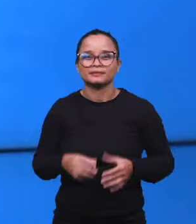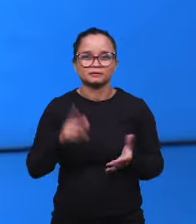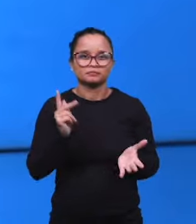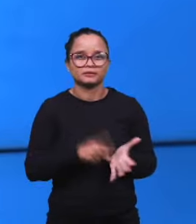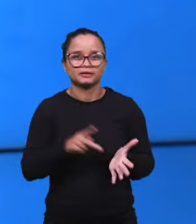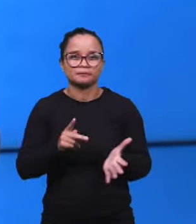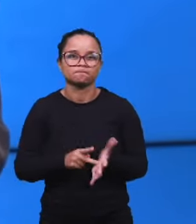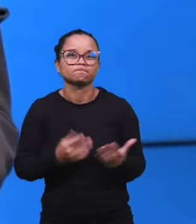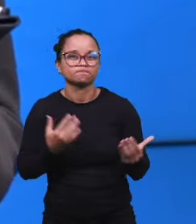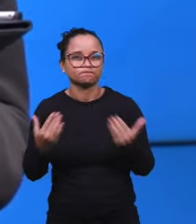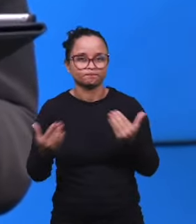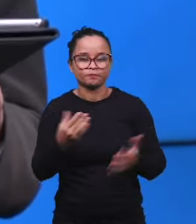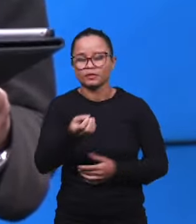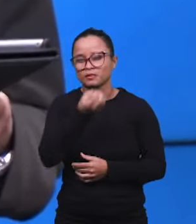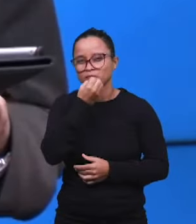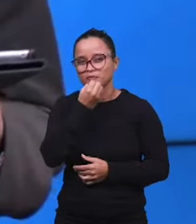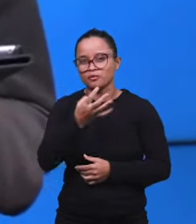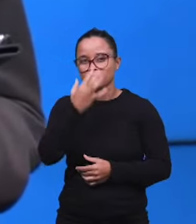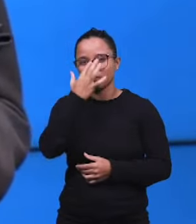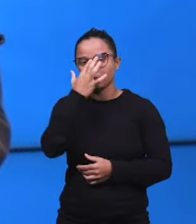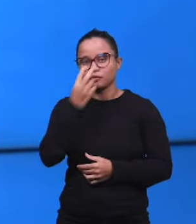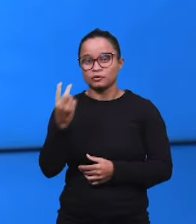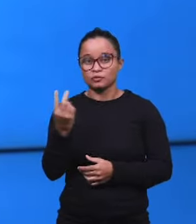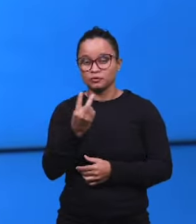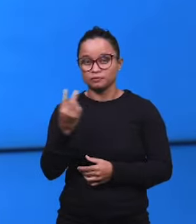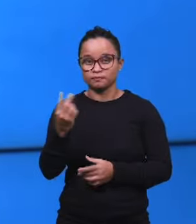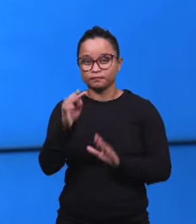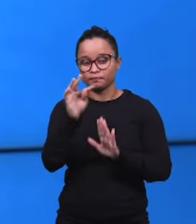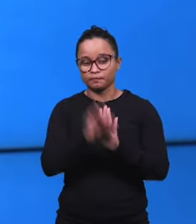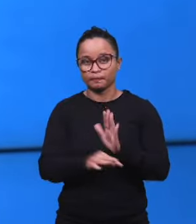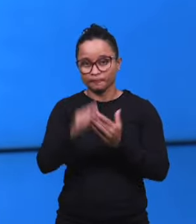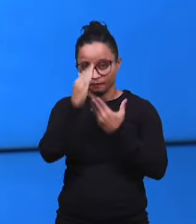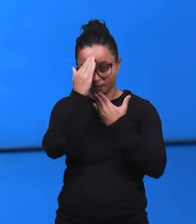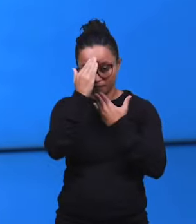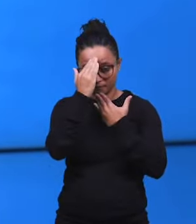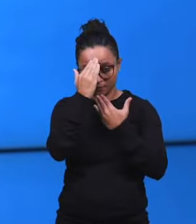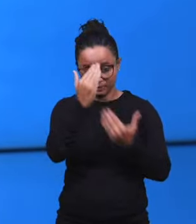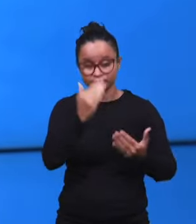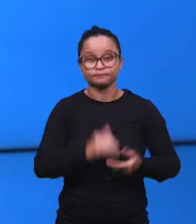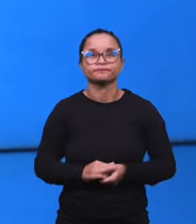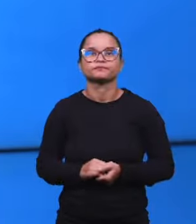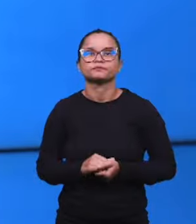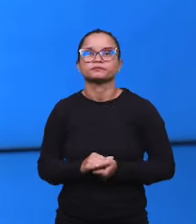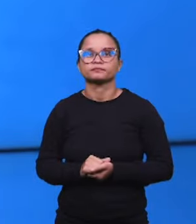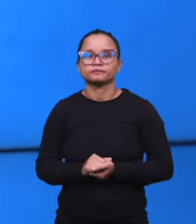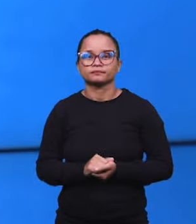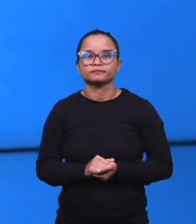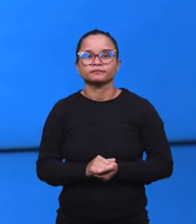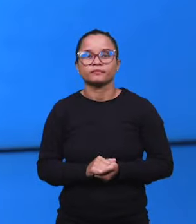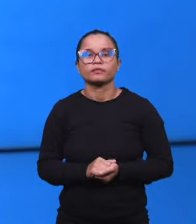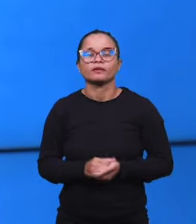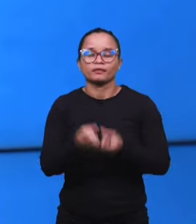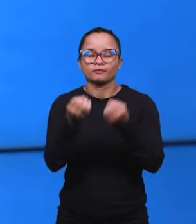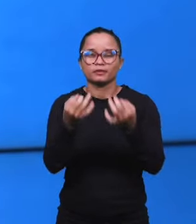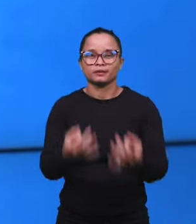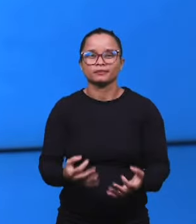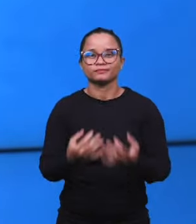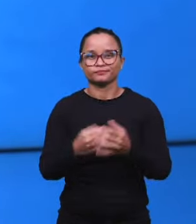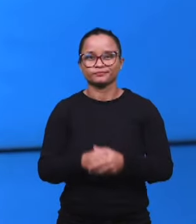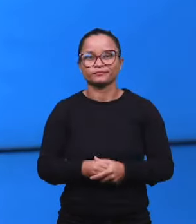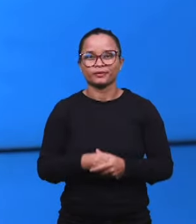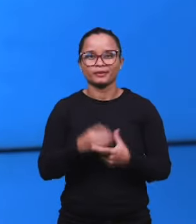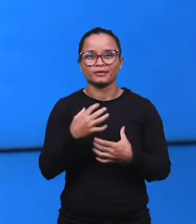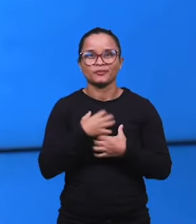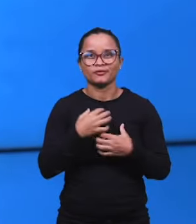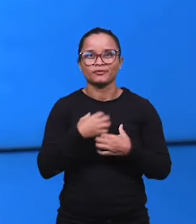realmente é uma comparação muito bem feita entre os dois textos. Obrigado, Charlam, pela sua expressão